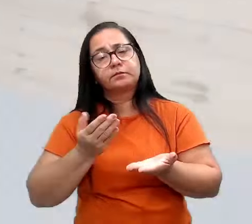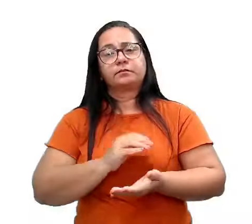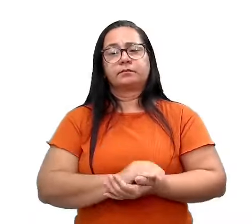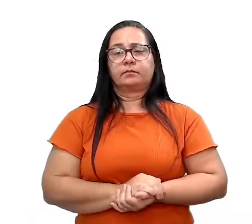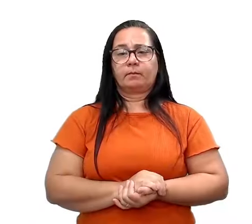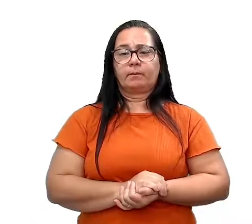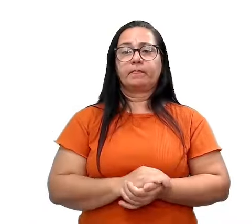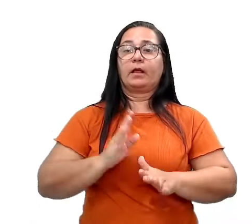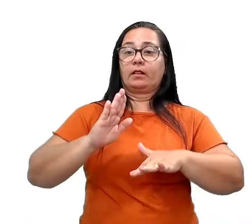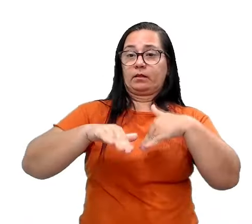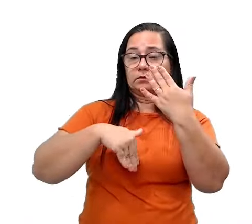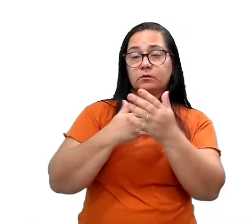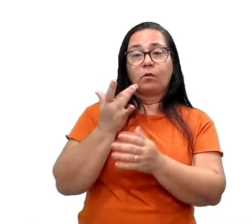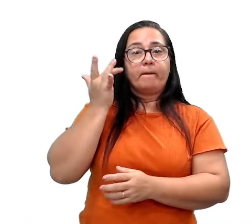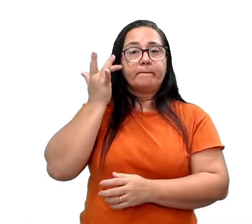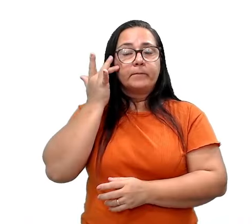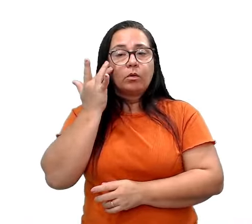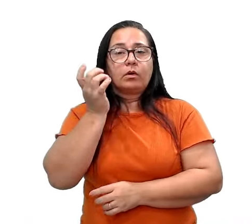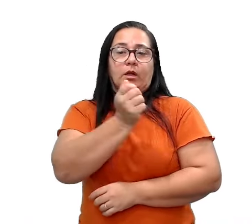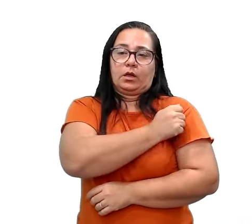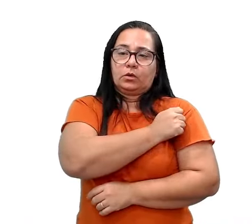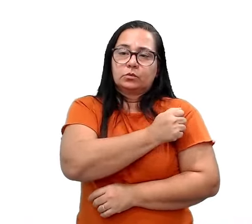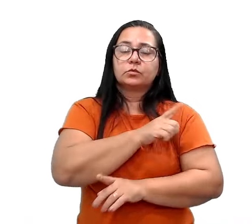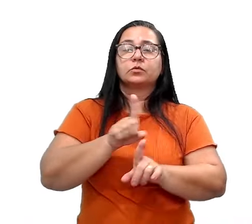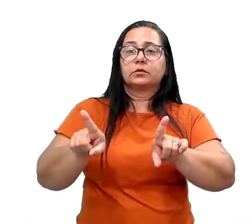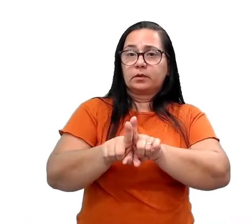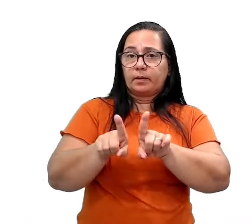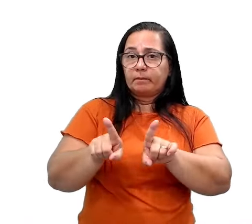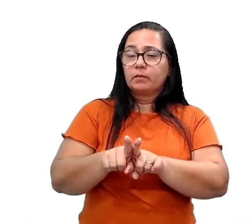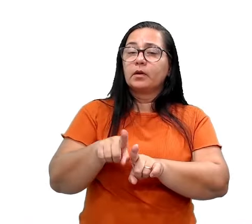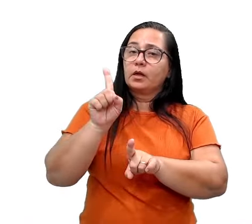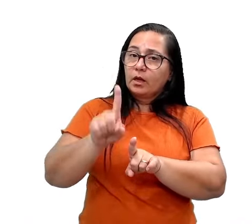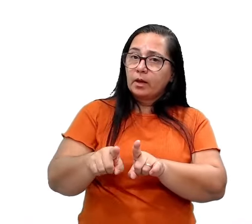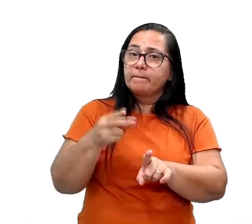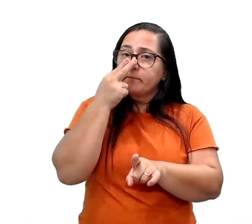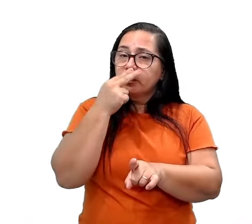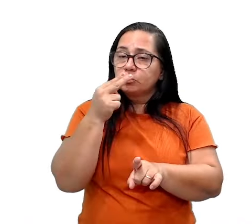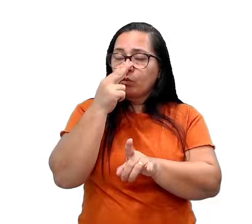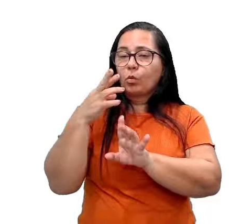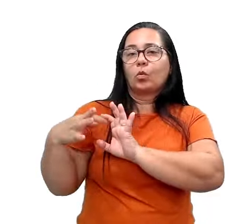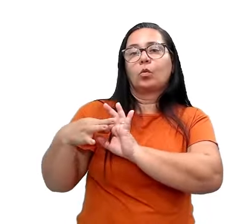O desenvolvimento moral dos alunos, que também faz parte desse contexto